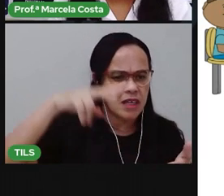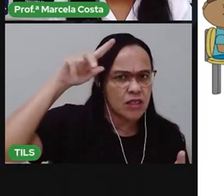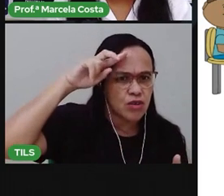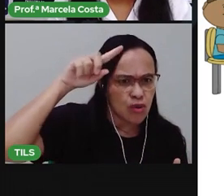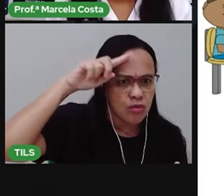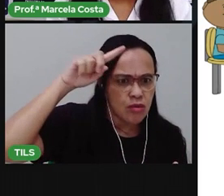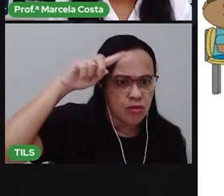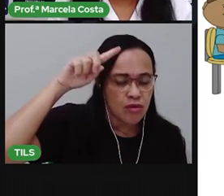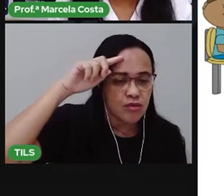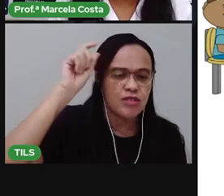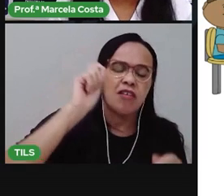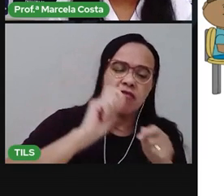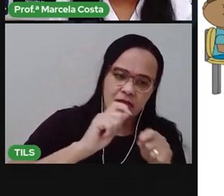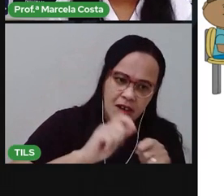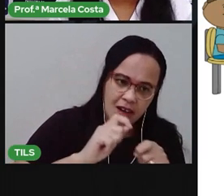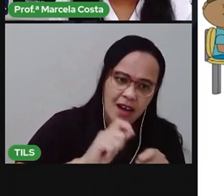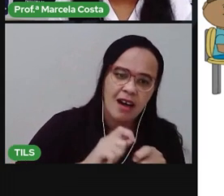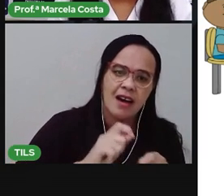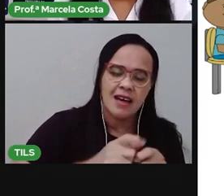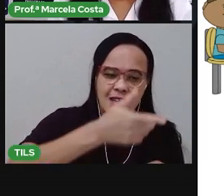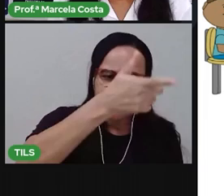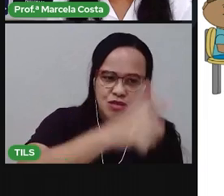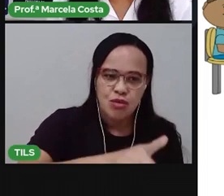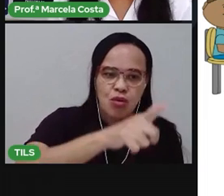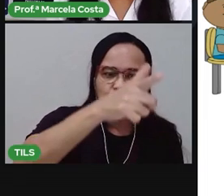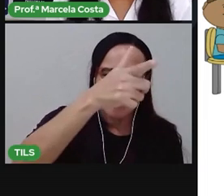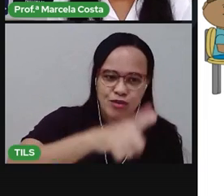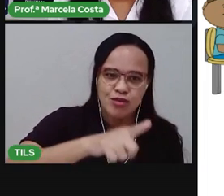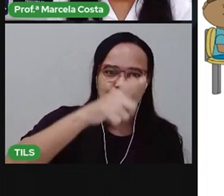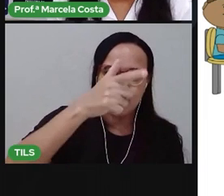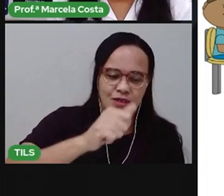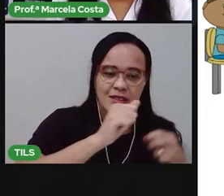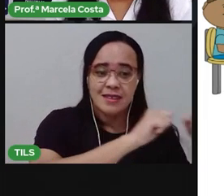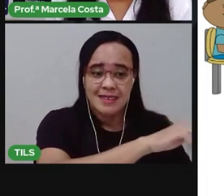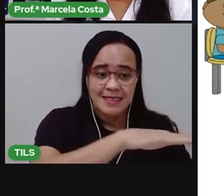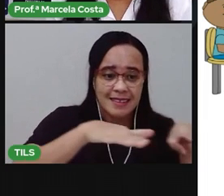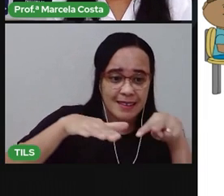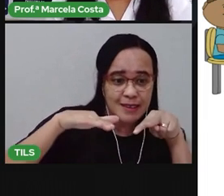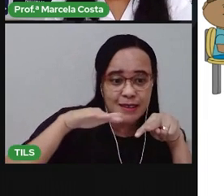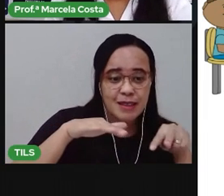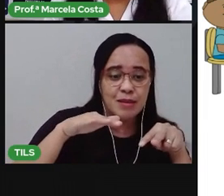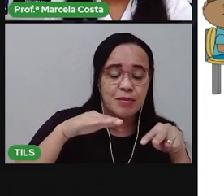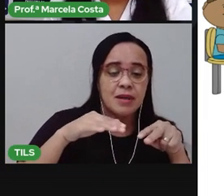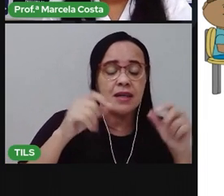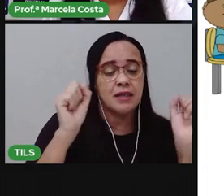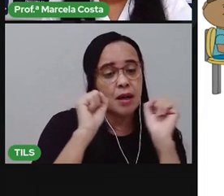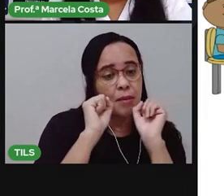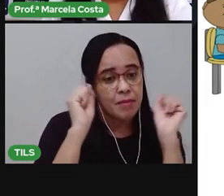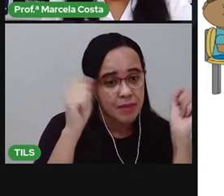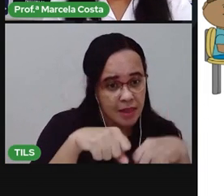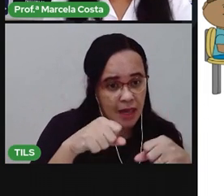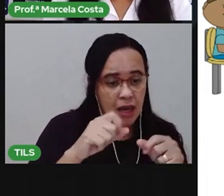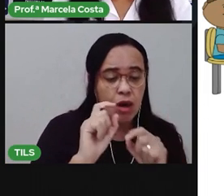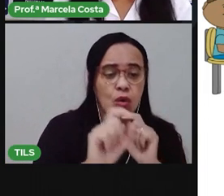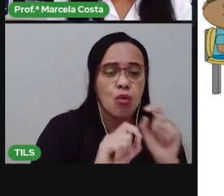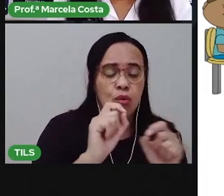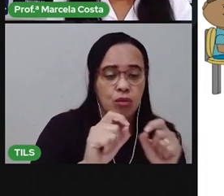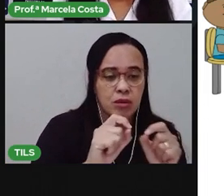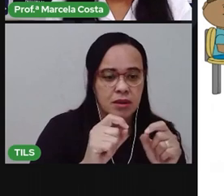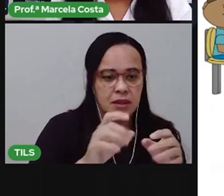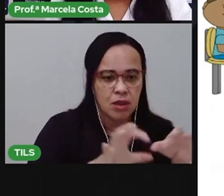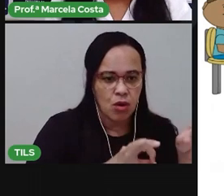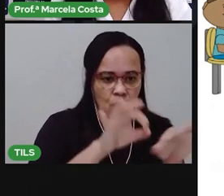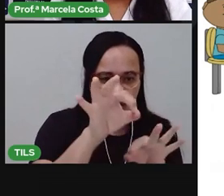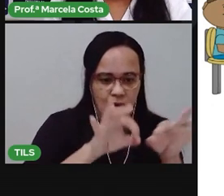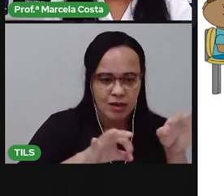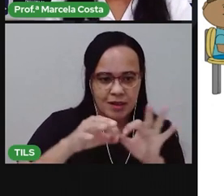semanalmente, que a gente costuma repetir, a gente pode organizar ela em uma lista. E